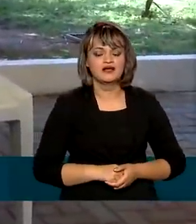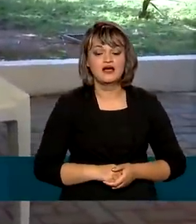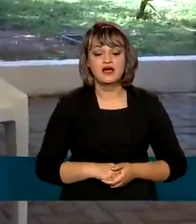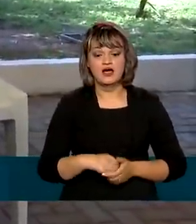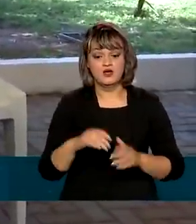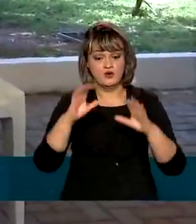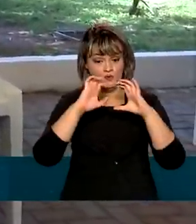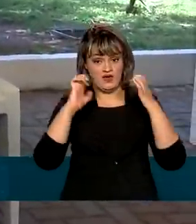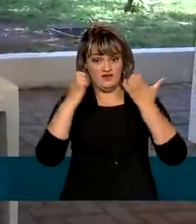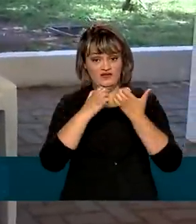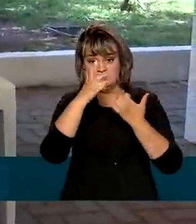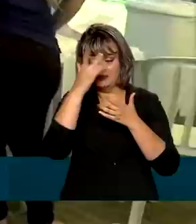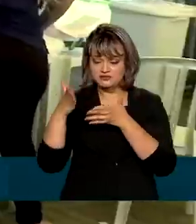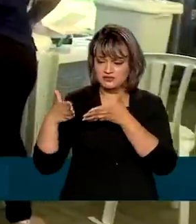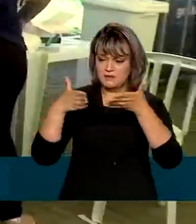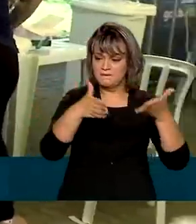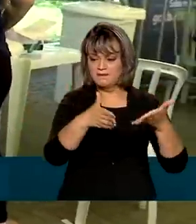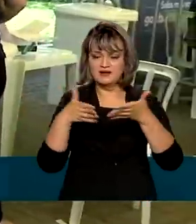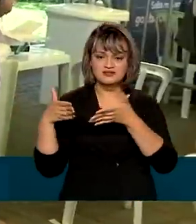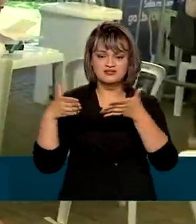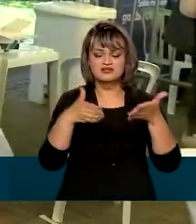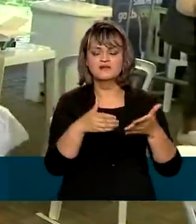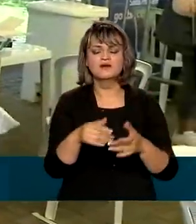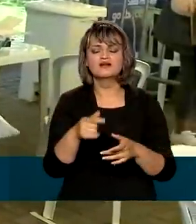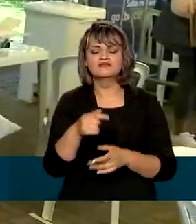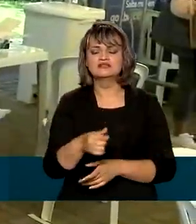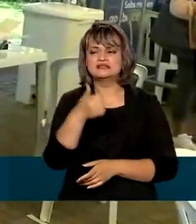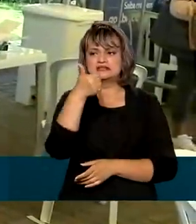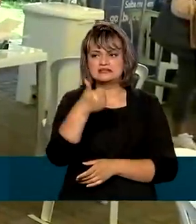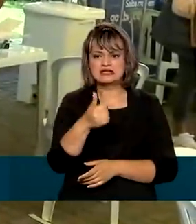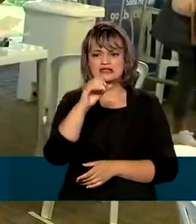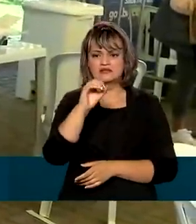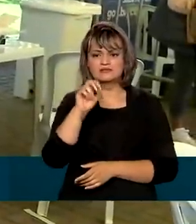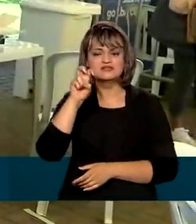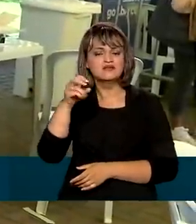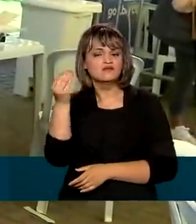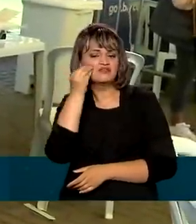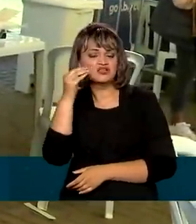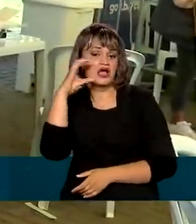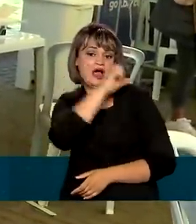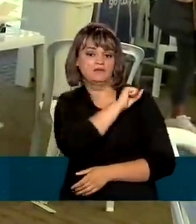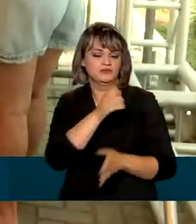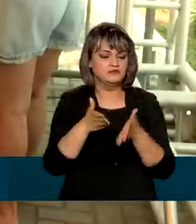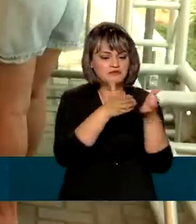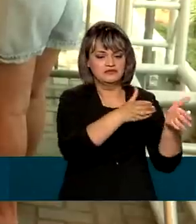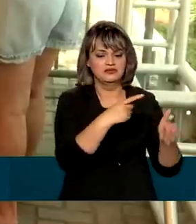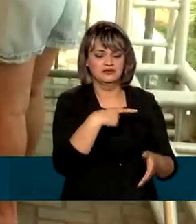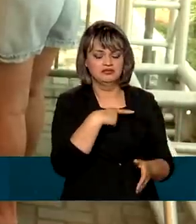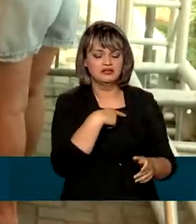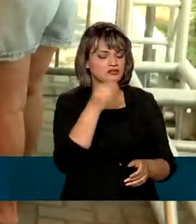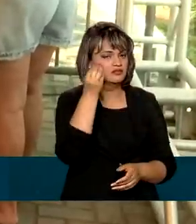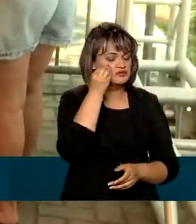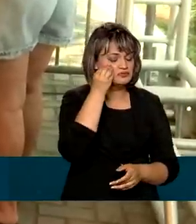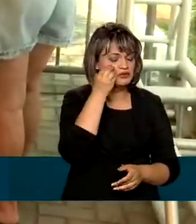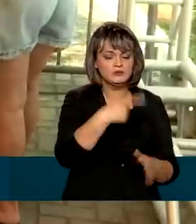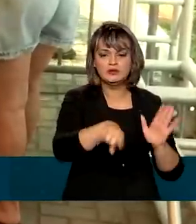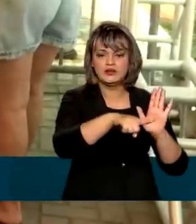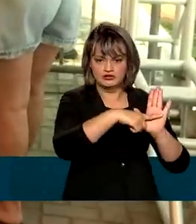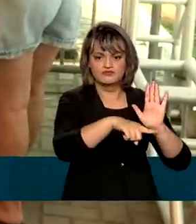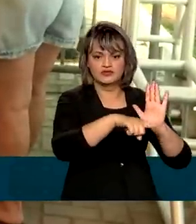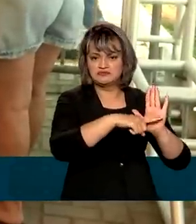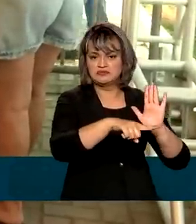servidores do município realizaram 105 testes rápidos com pessoas que passavam pelo local. Todos tiveram resultados